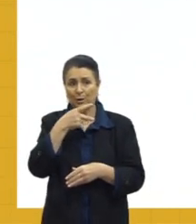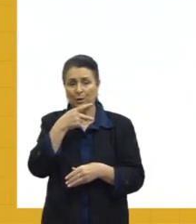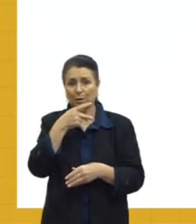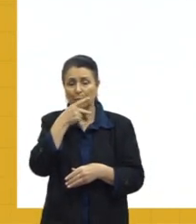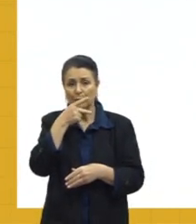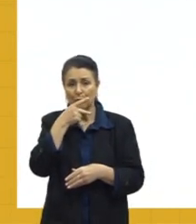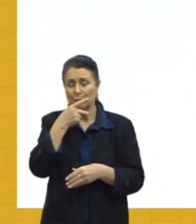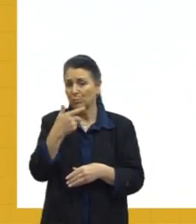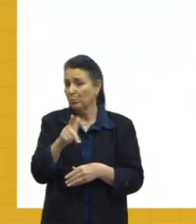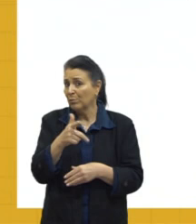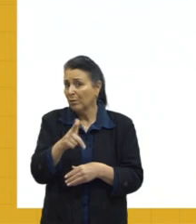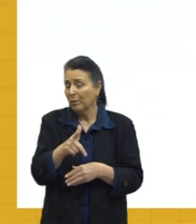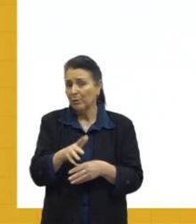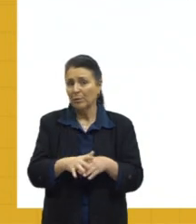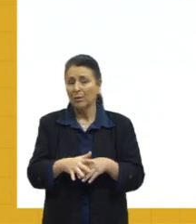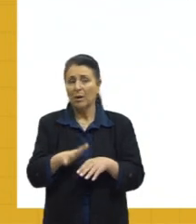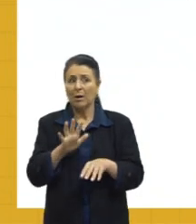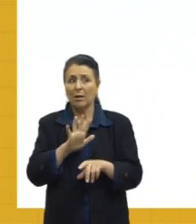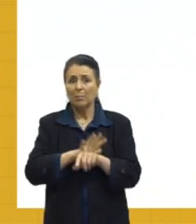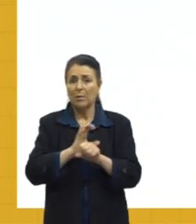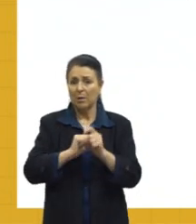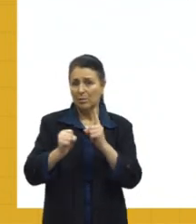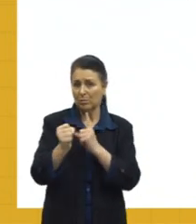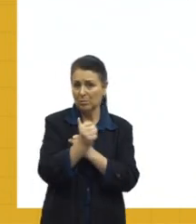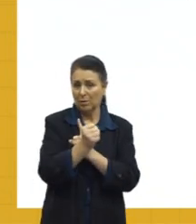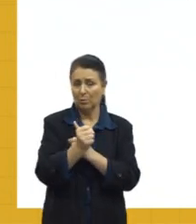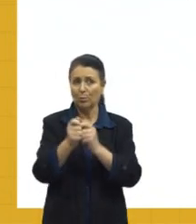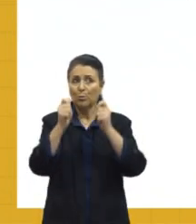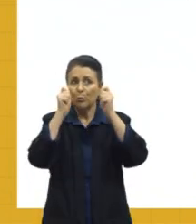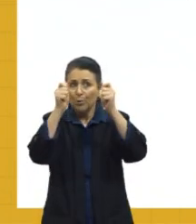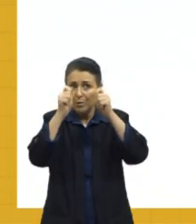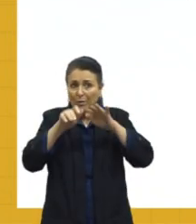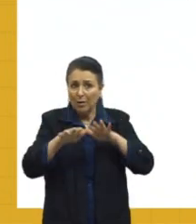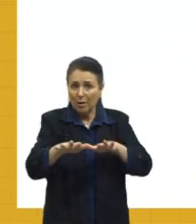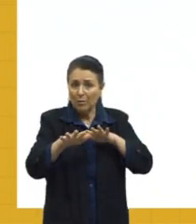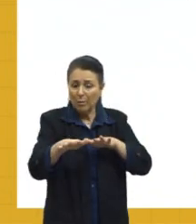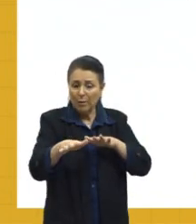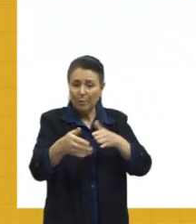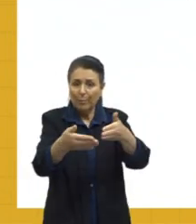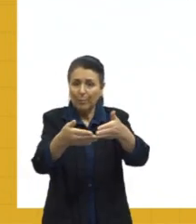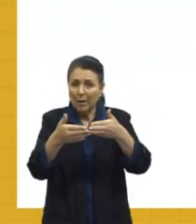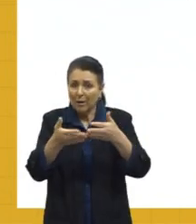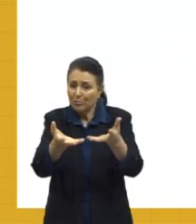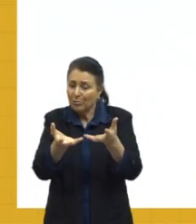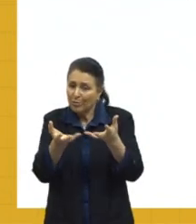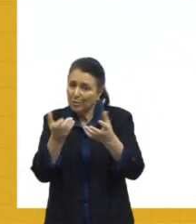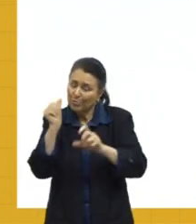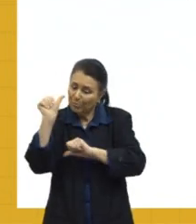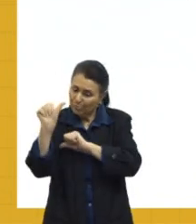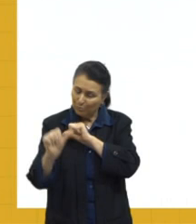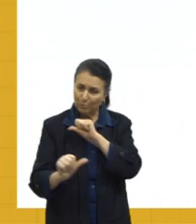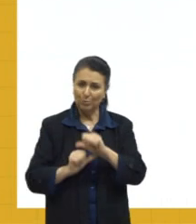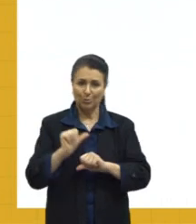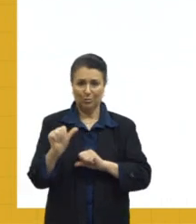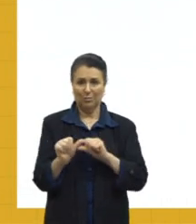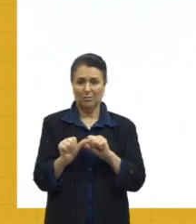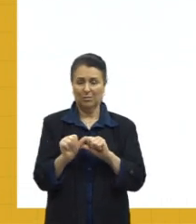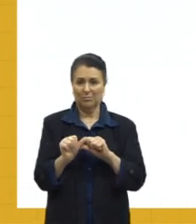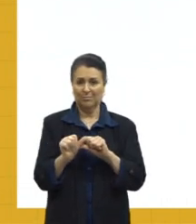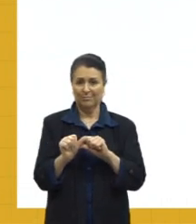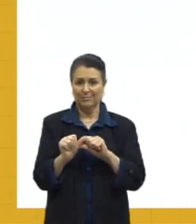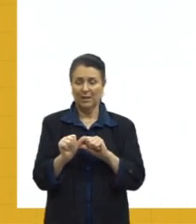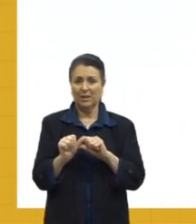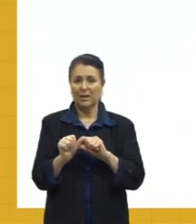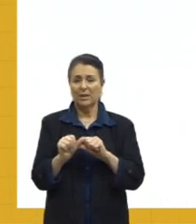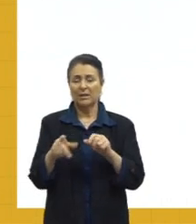Lembra muito disso, os protestos são justamente pra reverter essas... essas... essas questões aí de